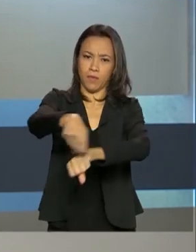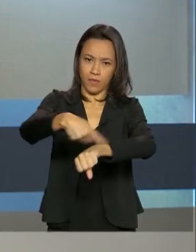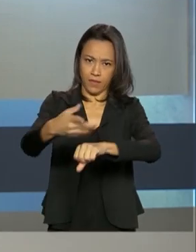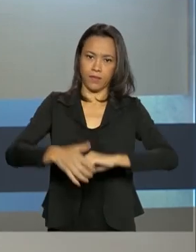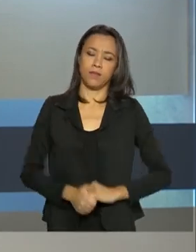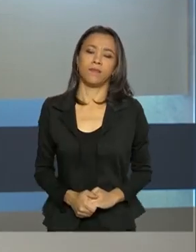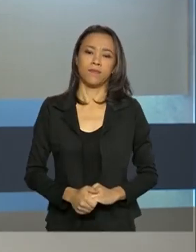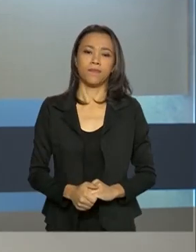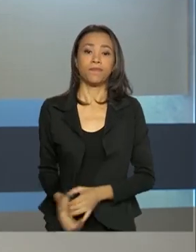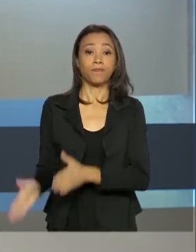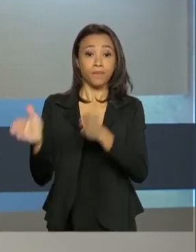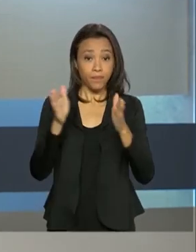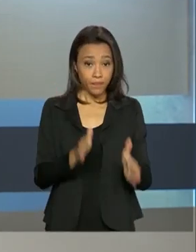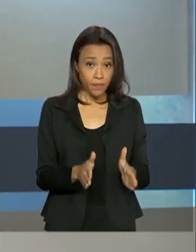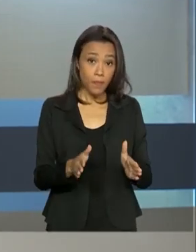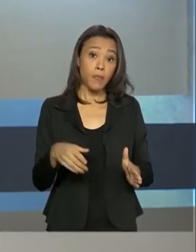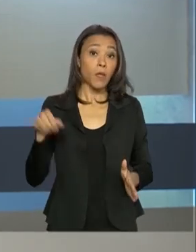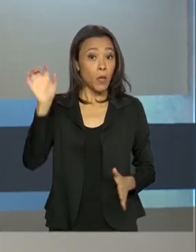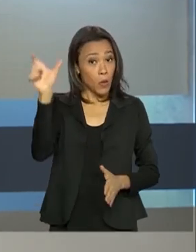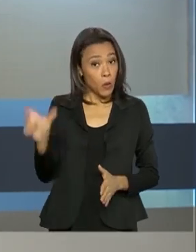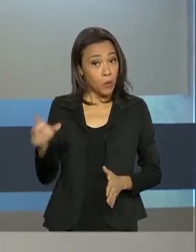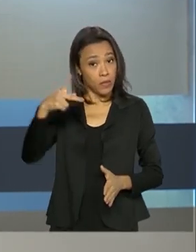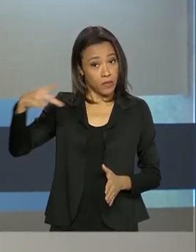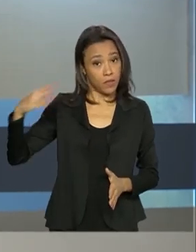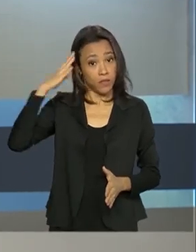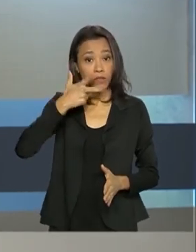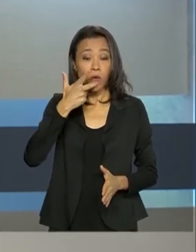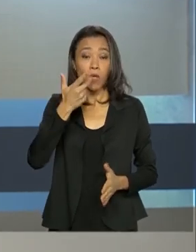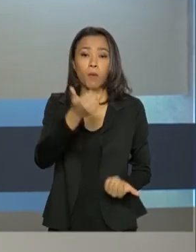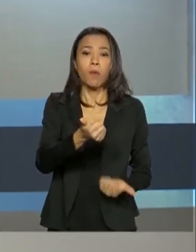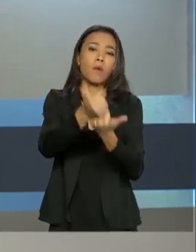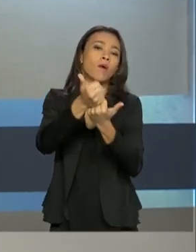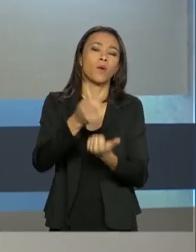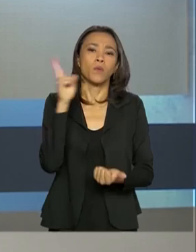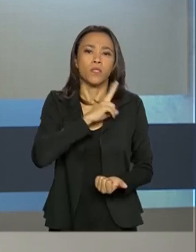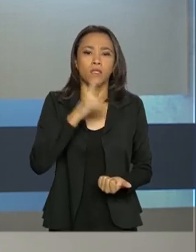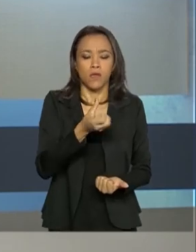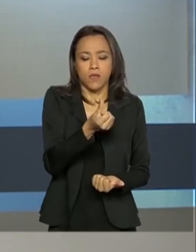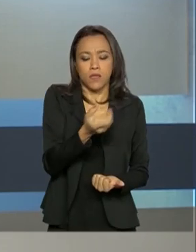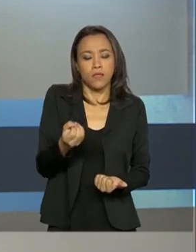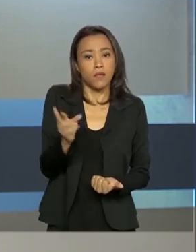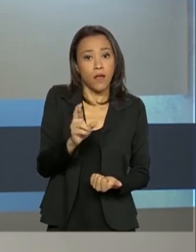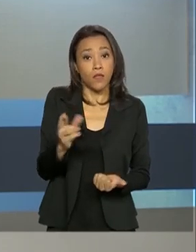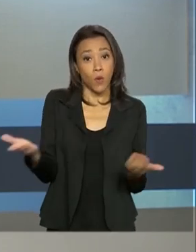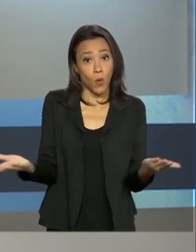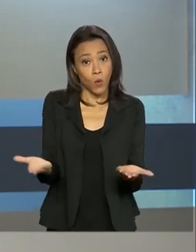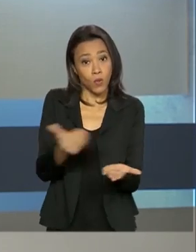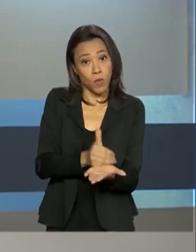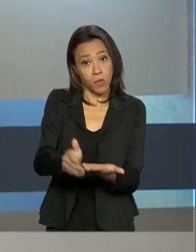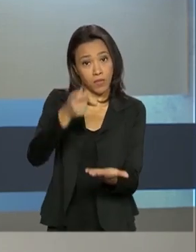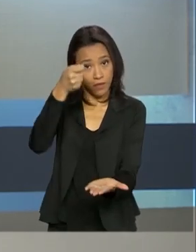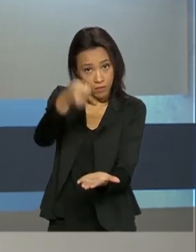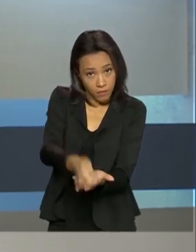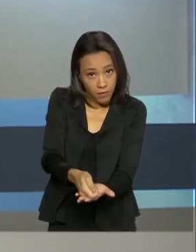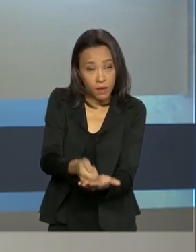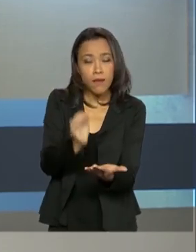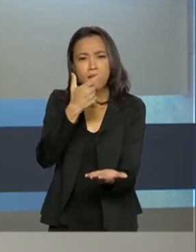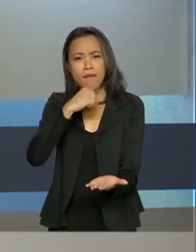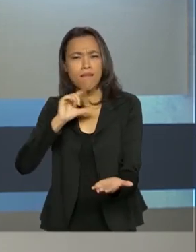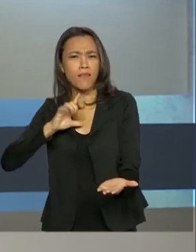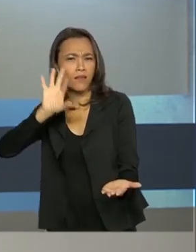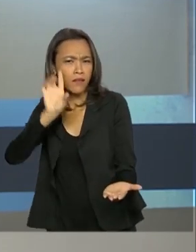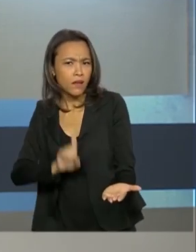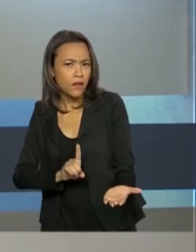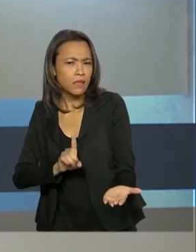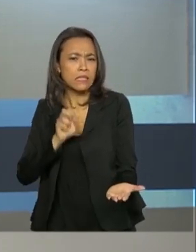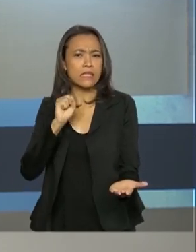E como o presidente disse, o auxílio emergencial de 600 reais começa a ser pago hoje. Para saber se tem direito e se